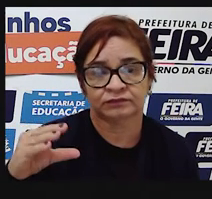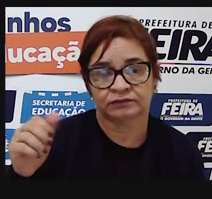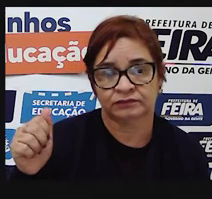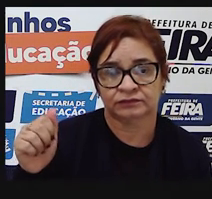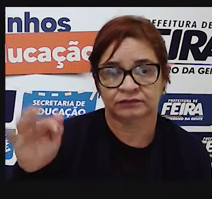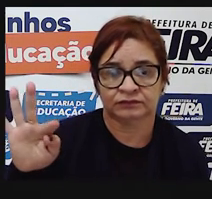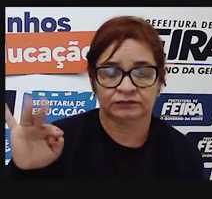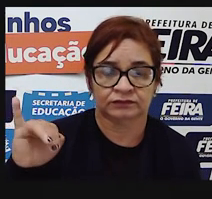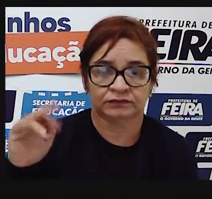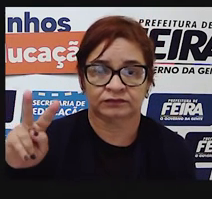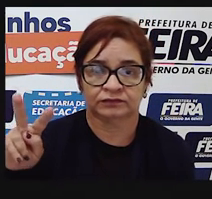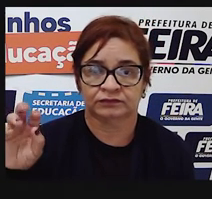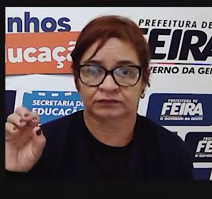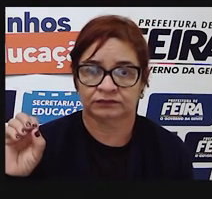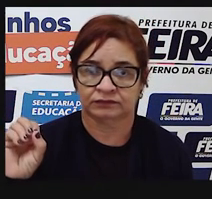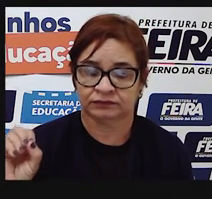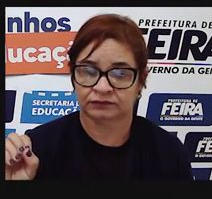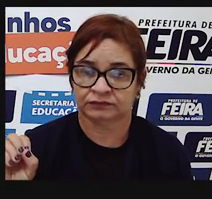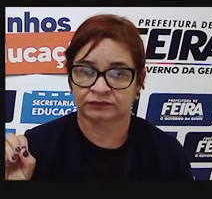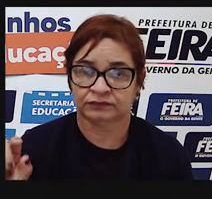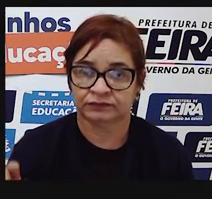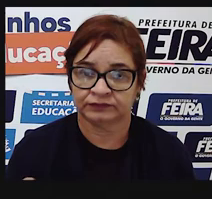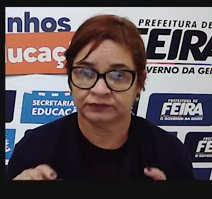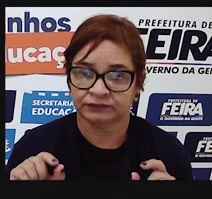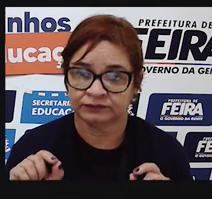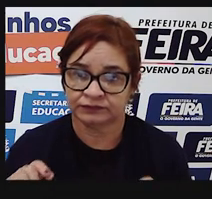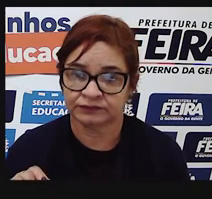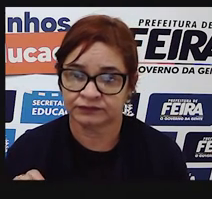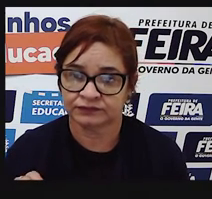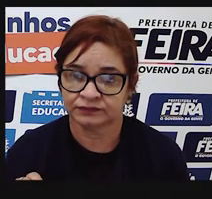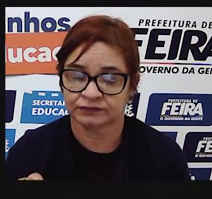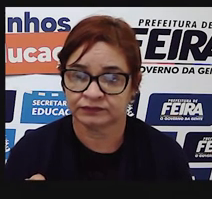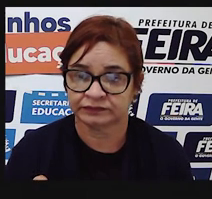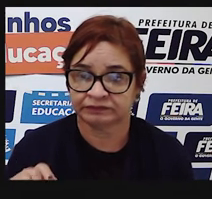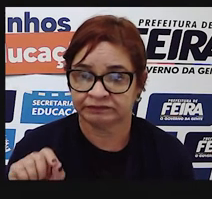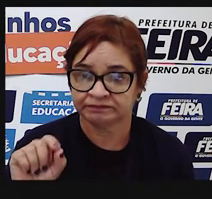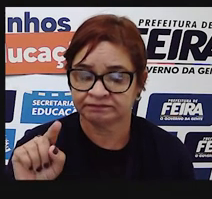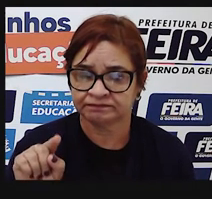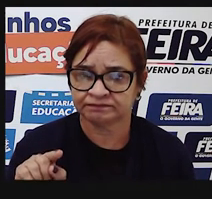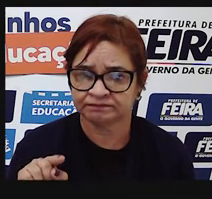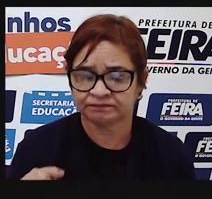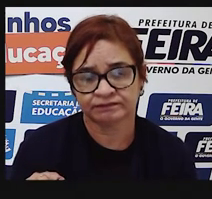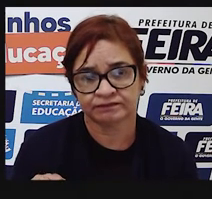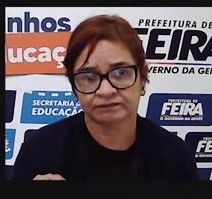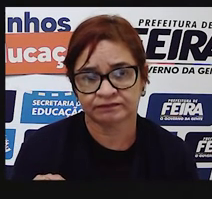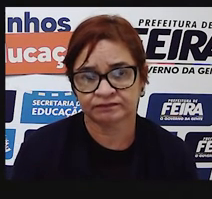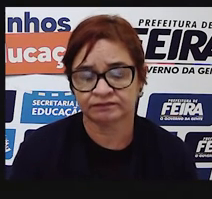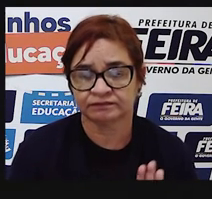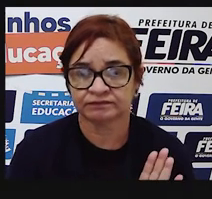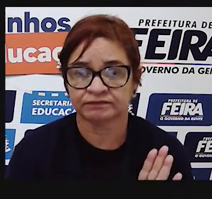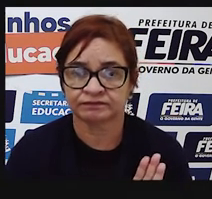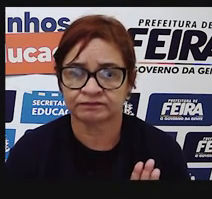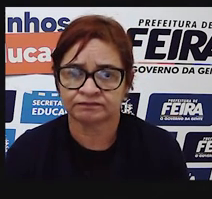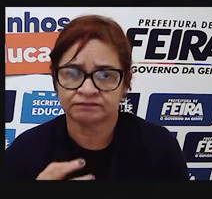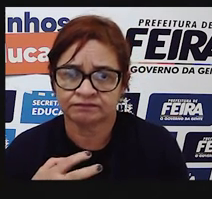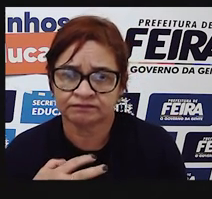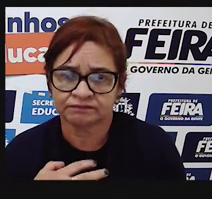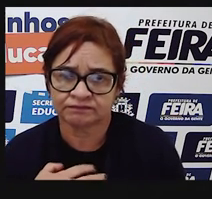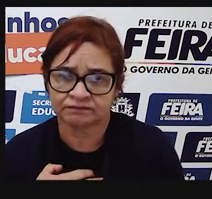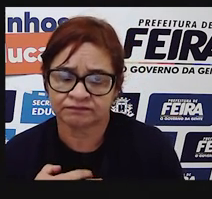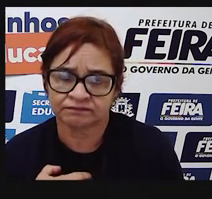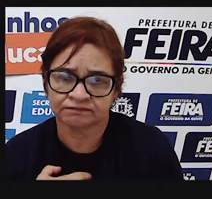é um chamado. Uma interjeição é uma expressão que representa determinados sentimentos,